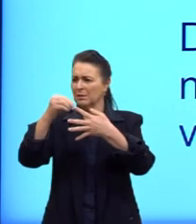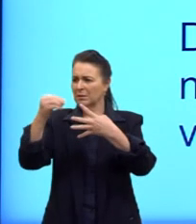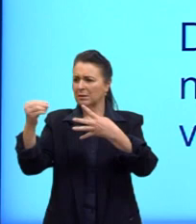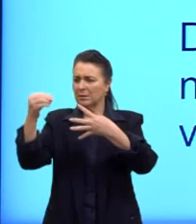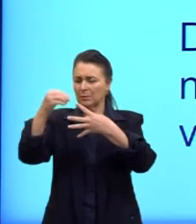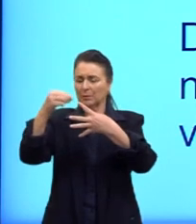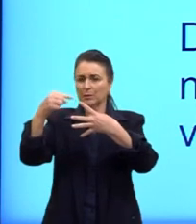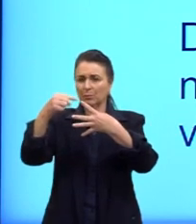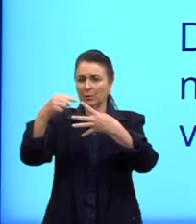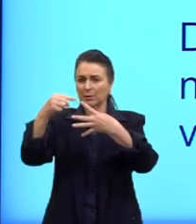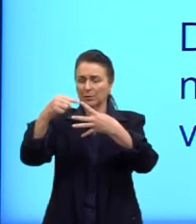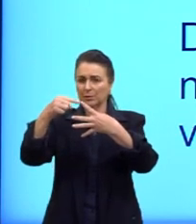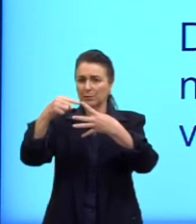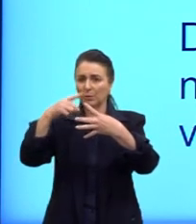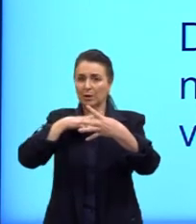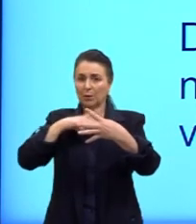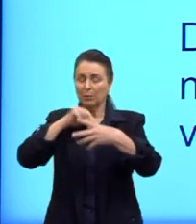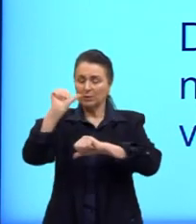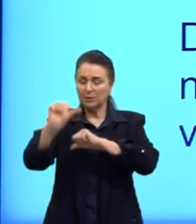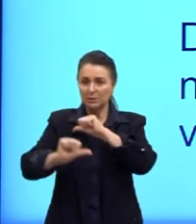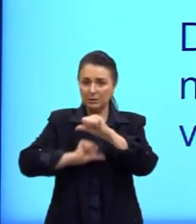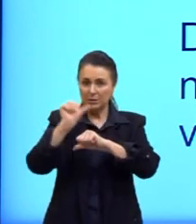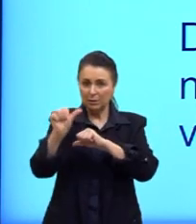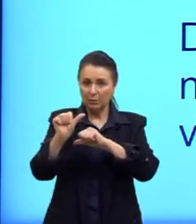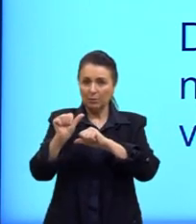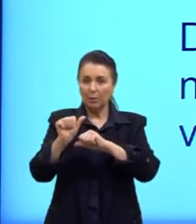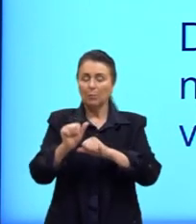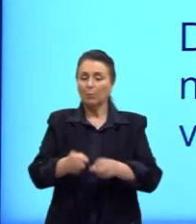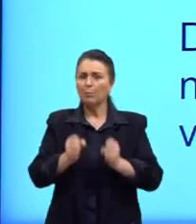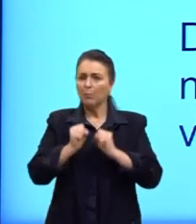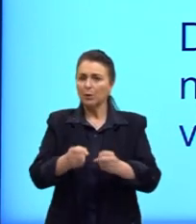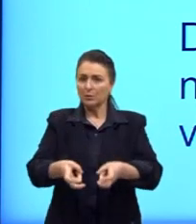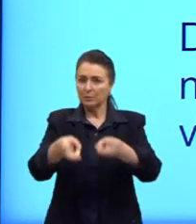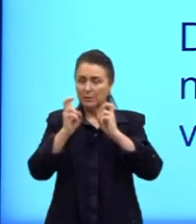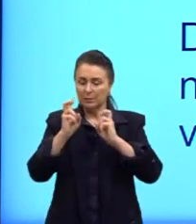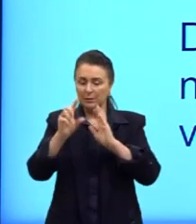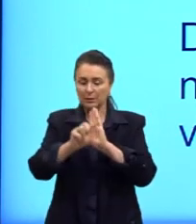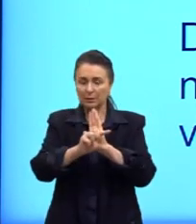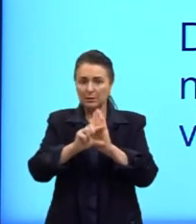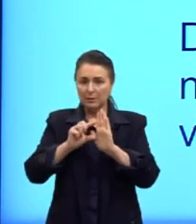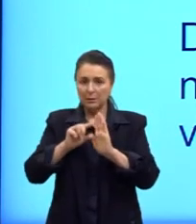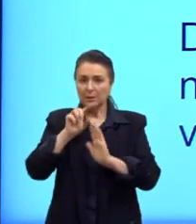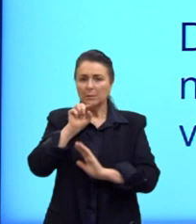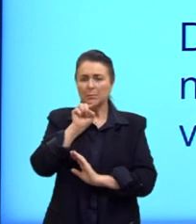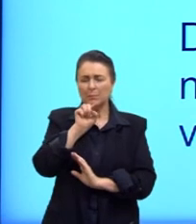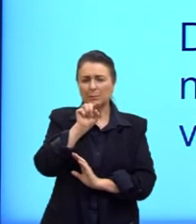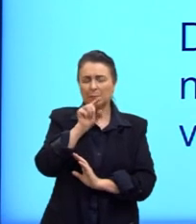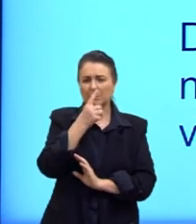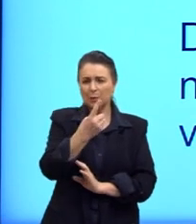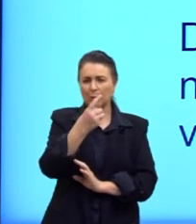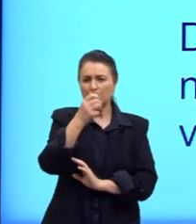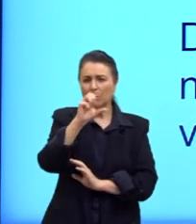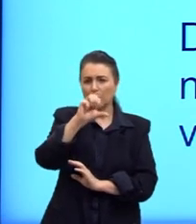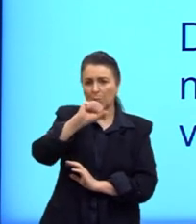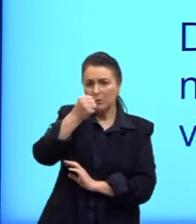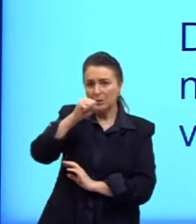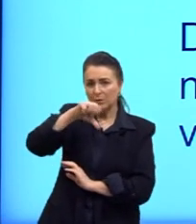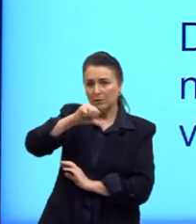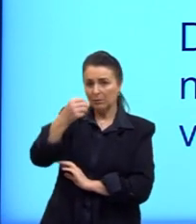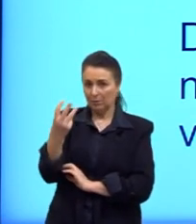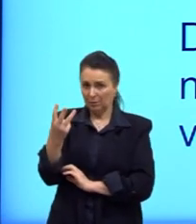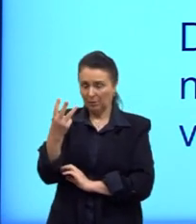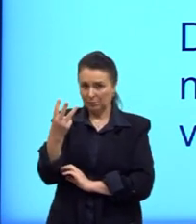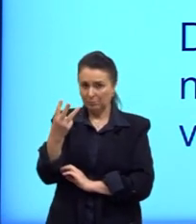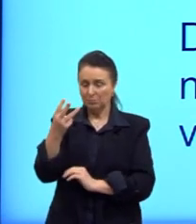então ele é bem um momento de transição. Vocês podem perceber que ele é curtinho ali. 1893, ele surge com a